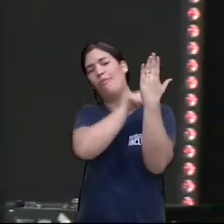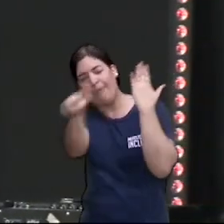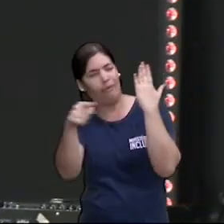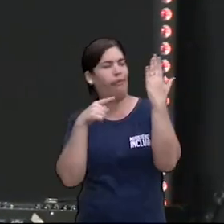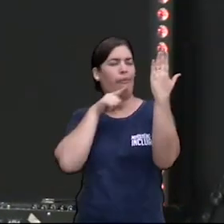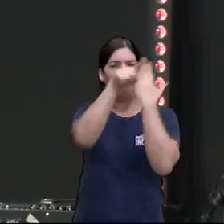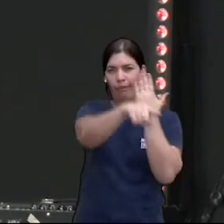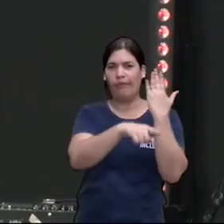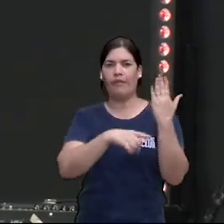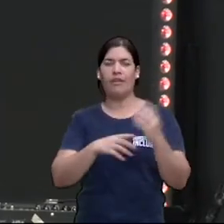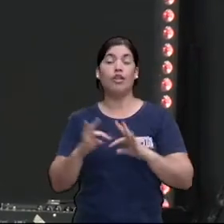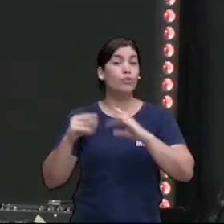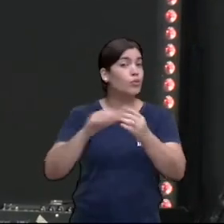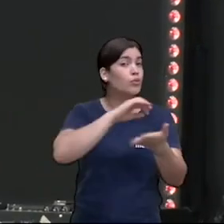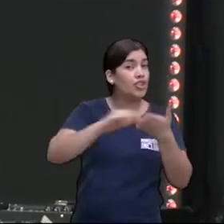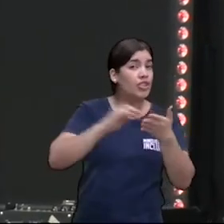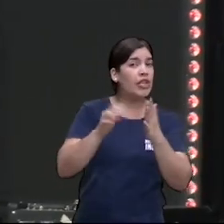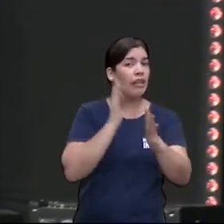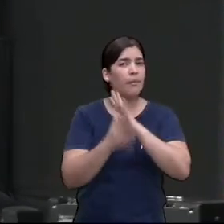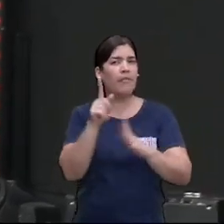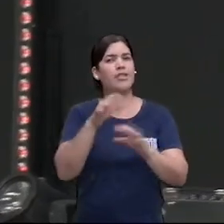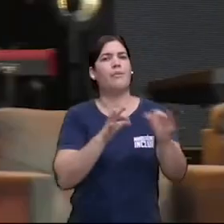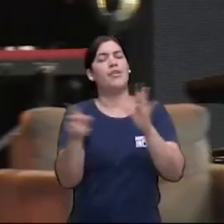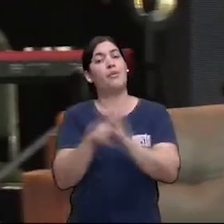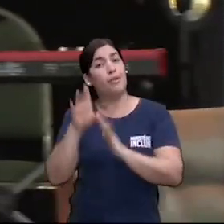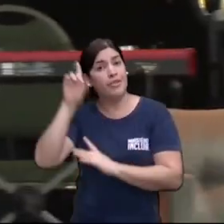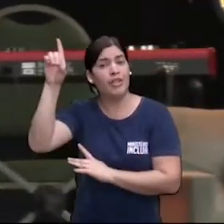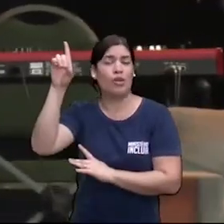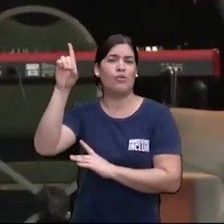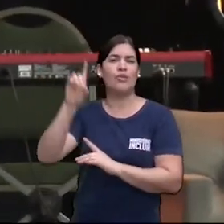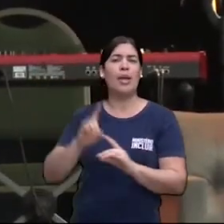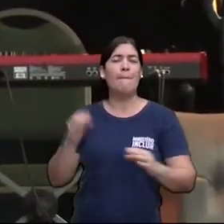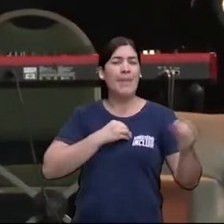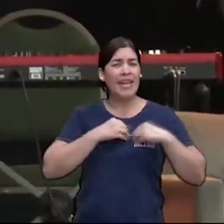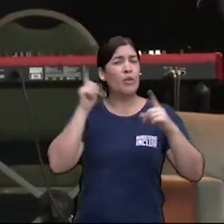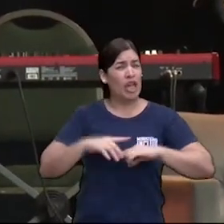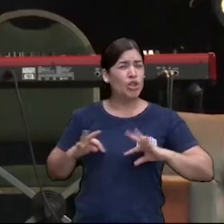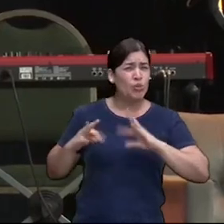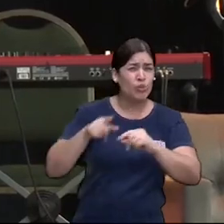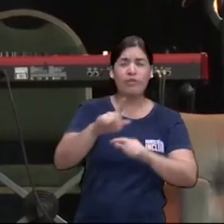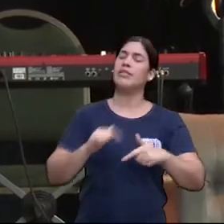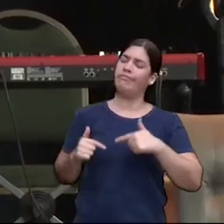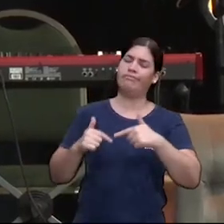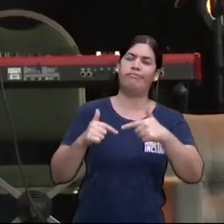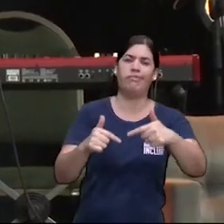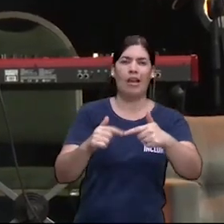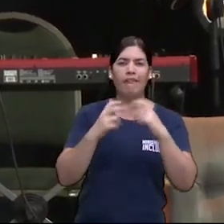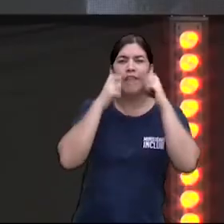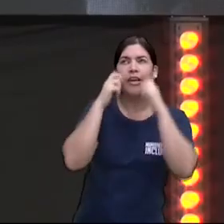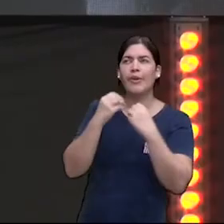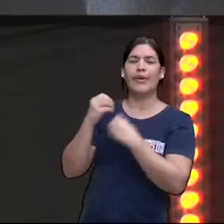tira do projeto de Deus. Pecado é tudo que você faz que envergonha o nome do Senhor. Pecado é tudo que você faz que traz